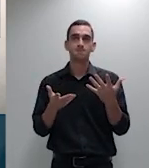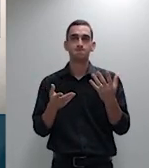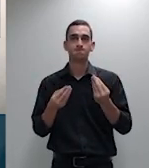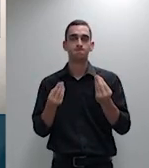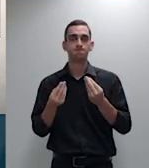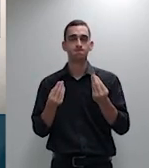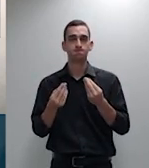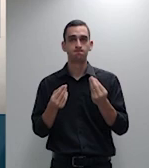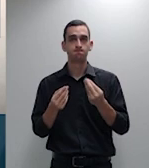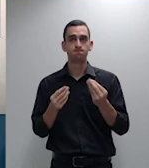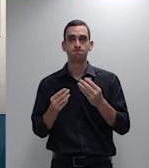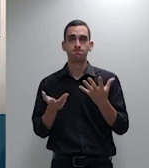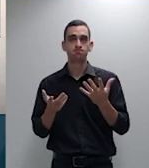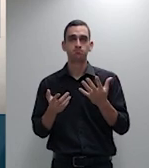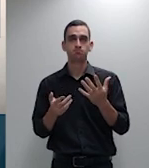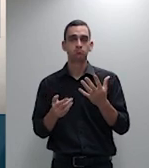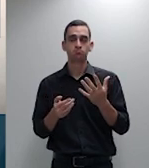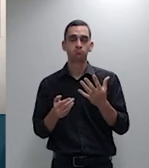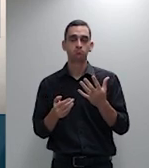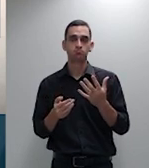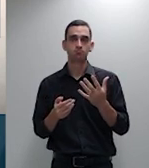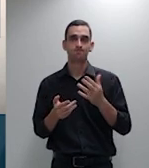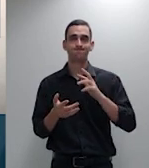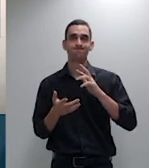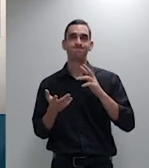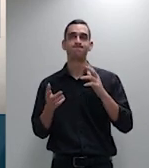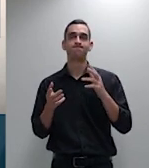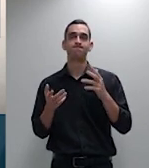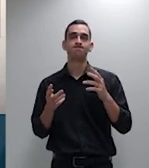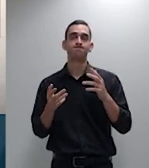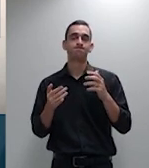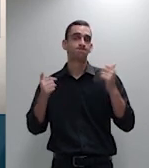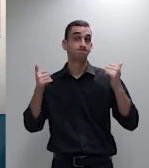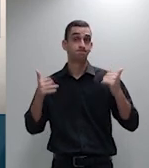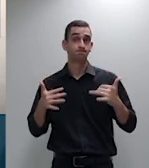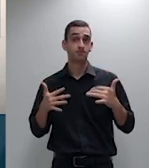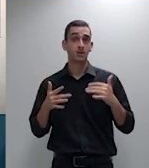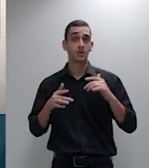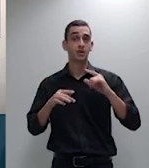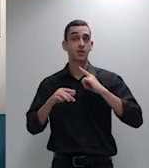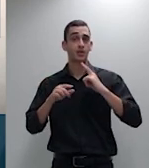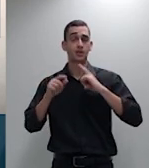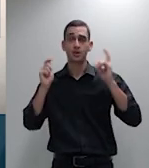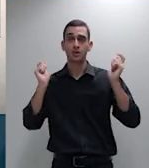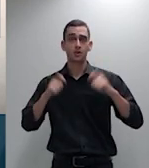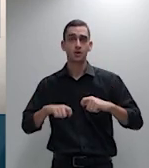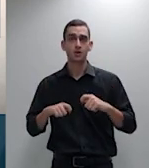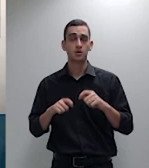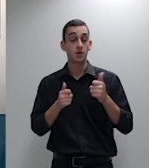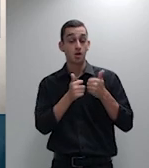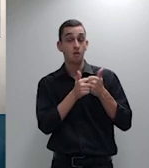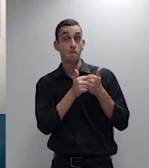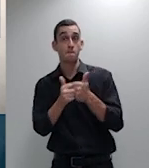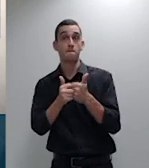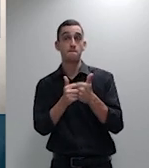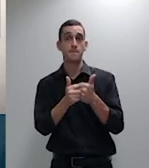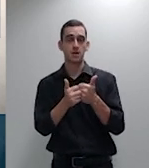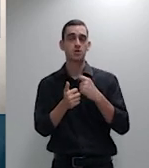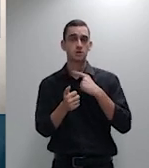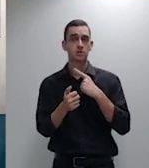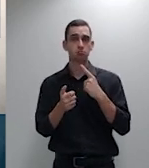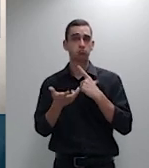teria que vir acompanhada de algum elemento alguma